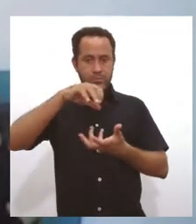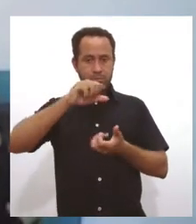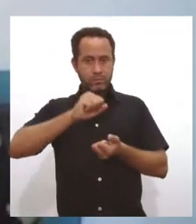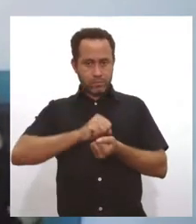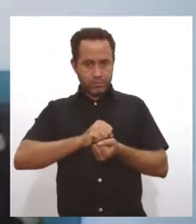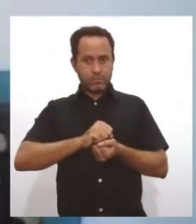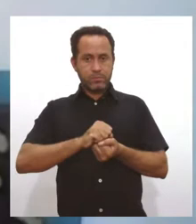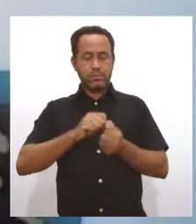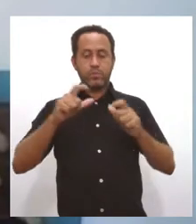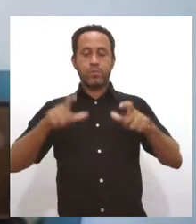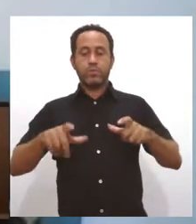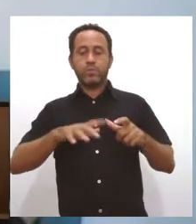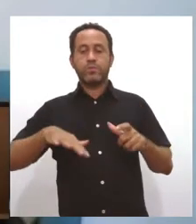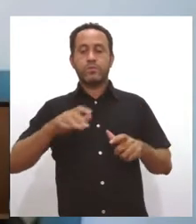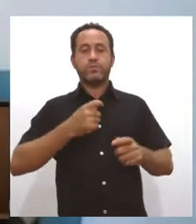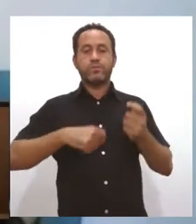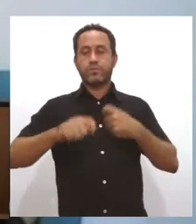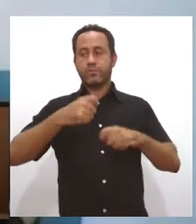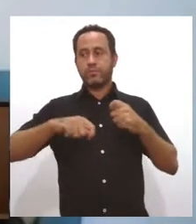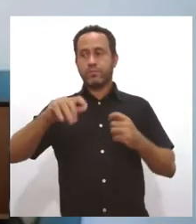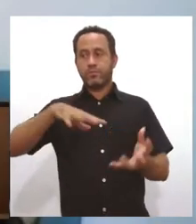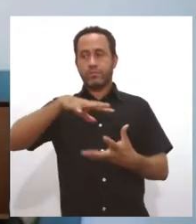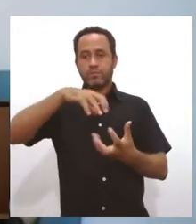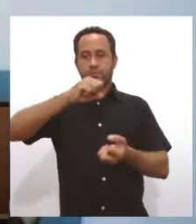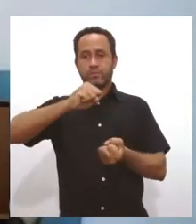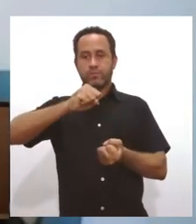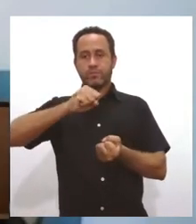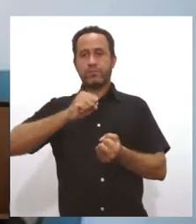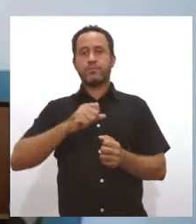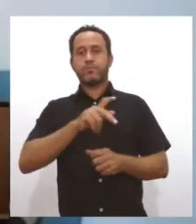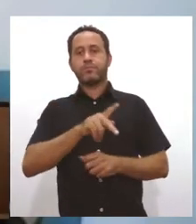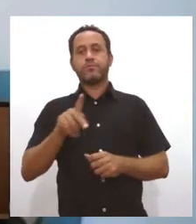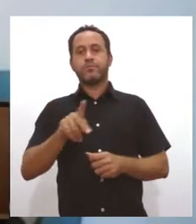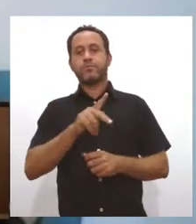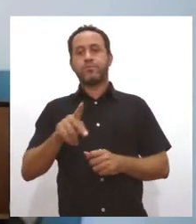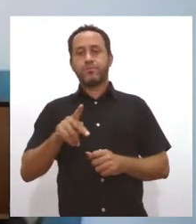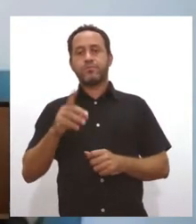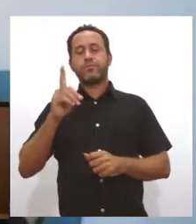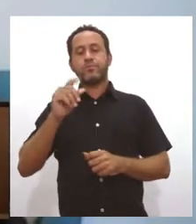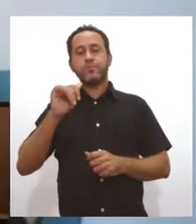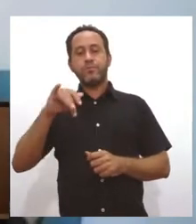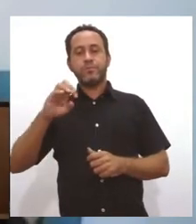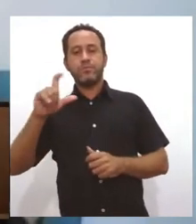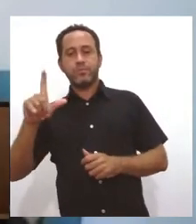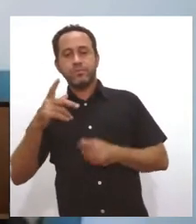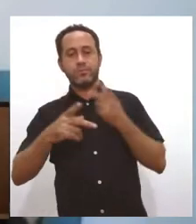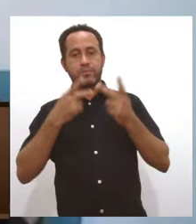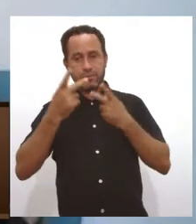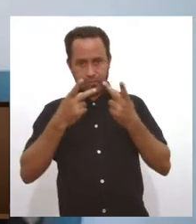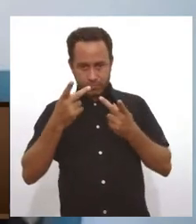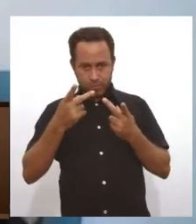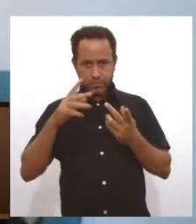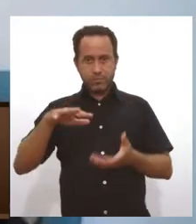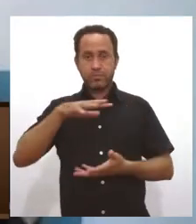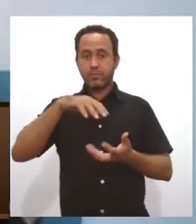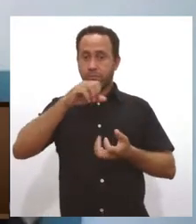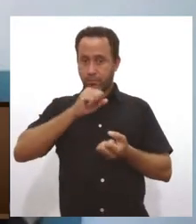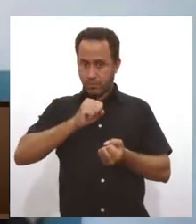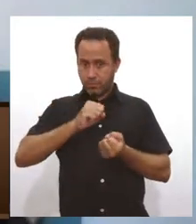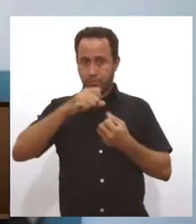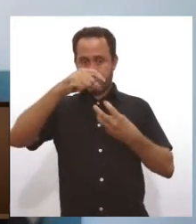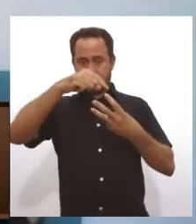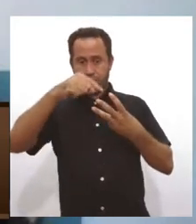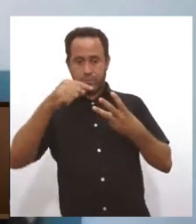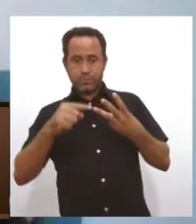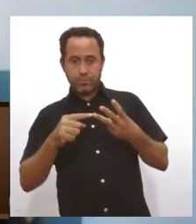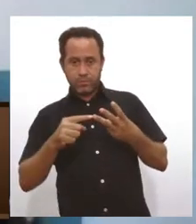precisa ser economicamente viável, como o professor Daniel colocou bem, o tripé da sustentabilidade, que é aquele